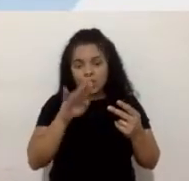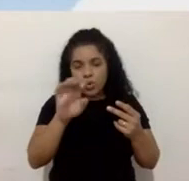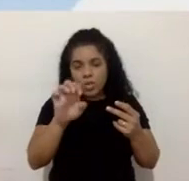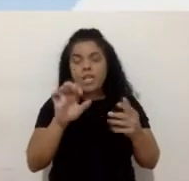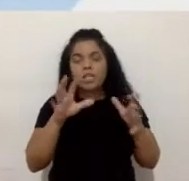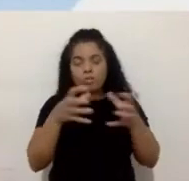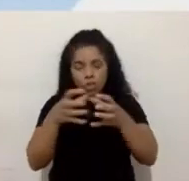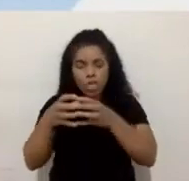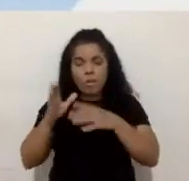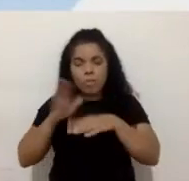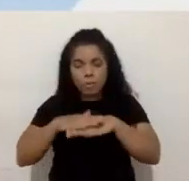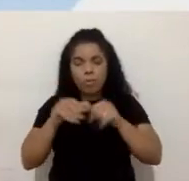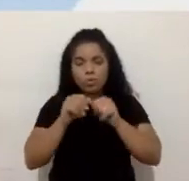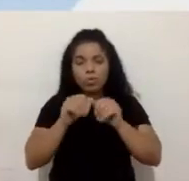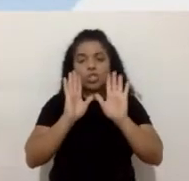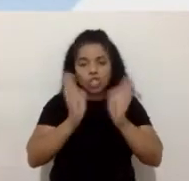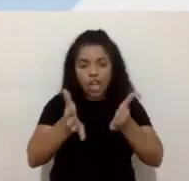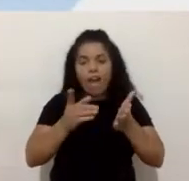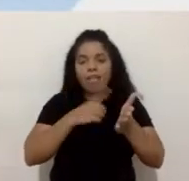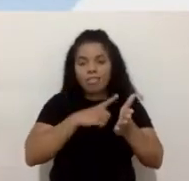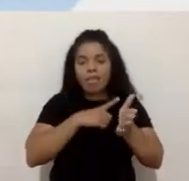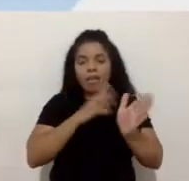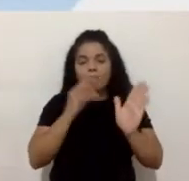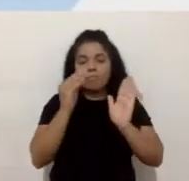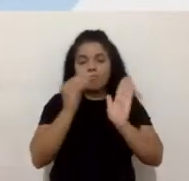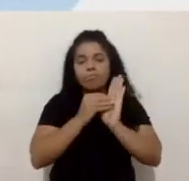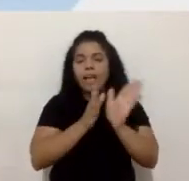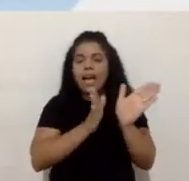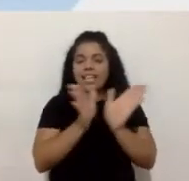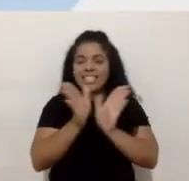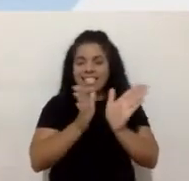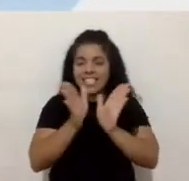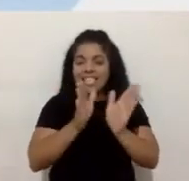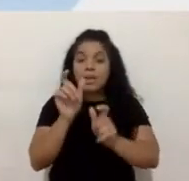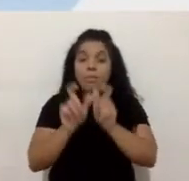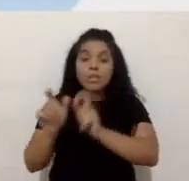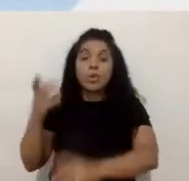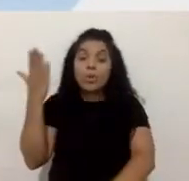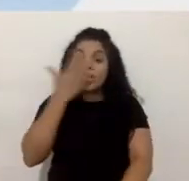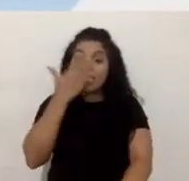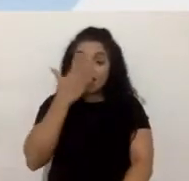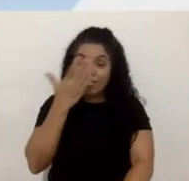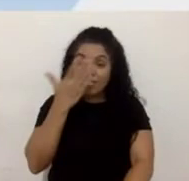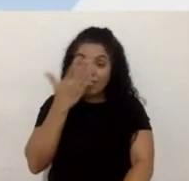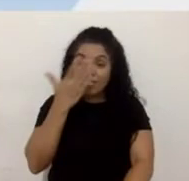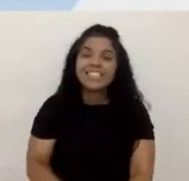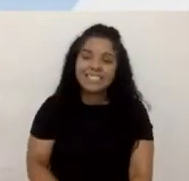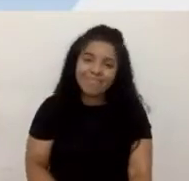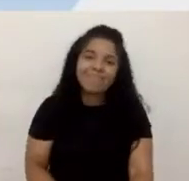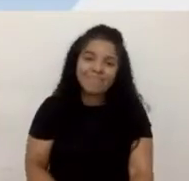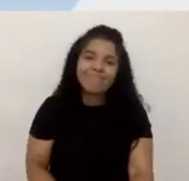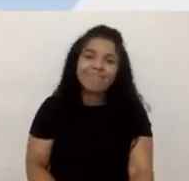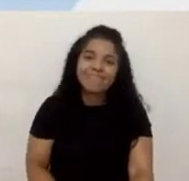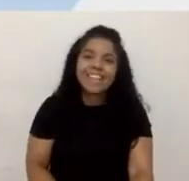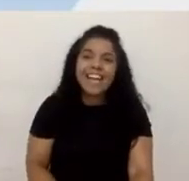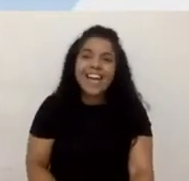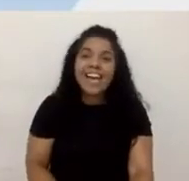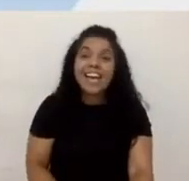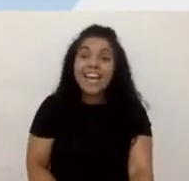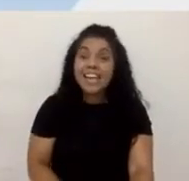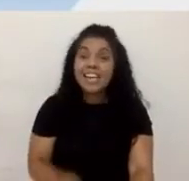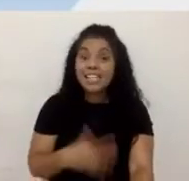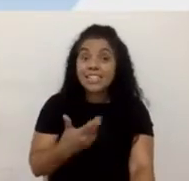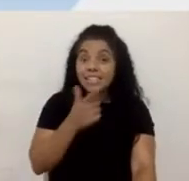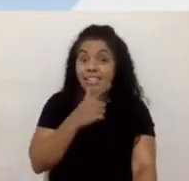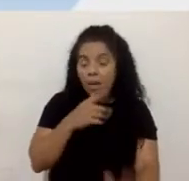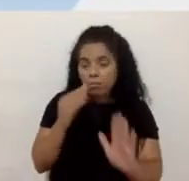saem com requisitos de acessibilidade para as pessoas que têm deficiência visual. Então, assim, incorporar essas premissas de acessibilidade